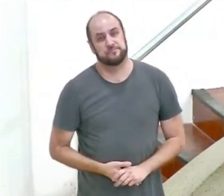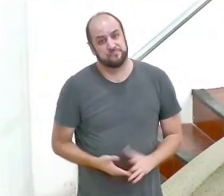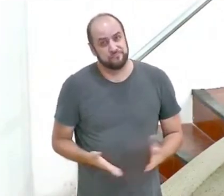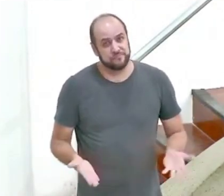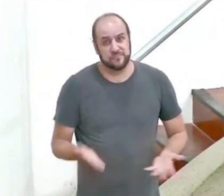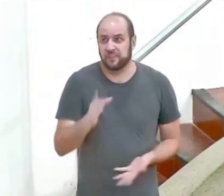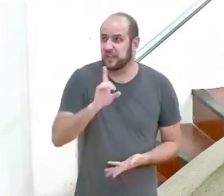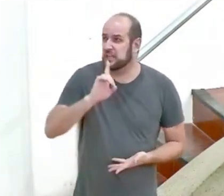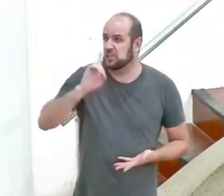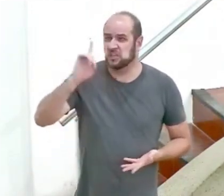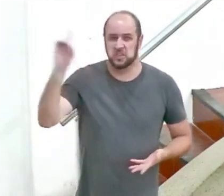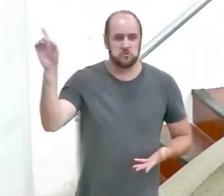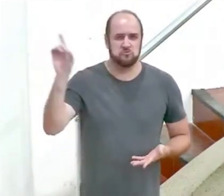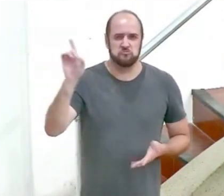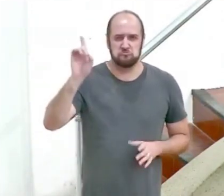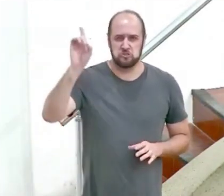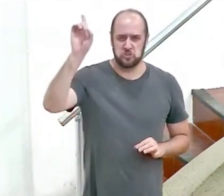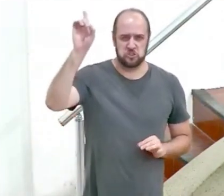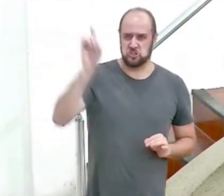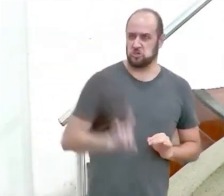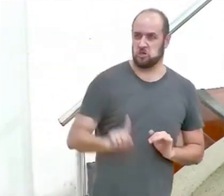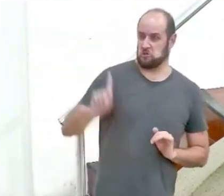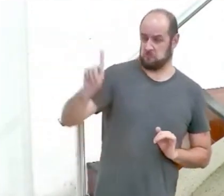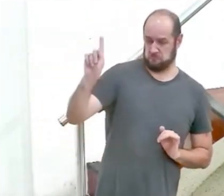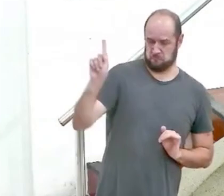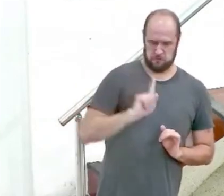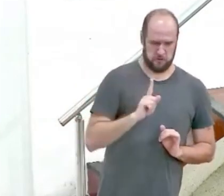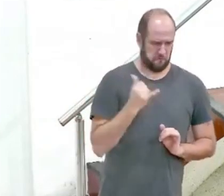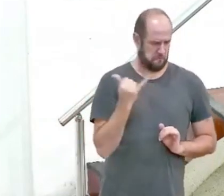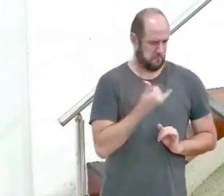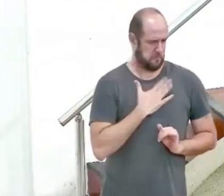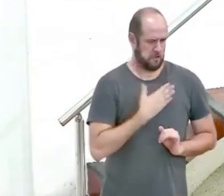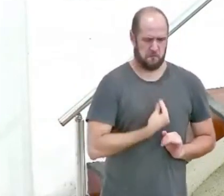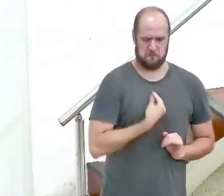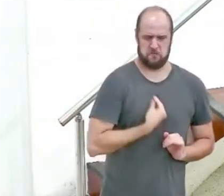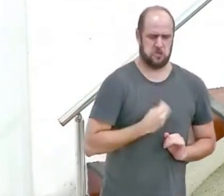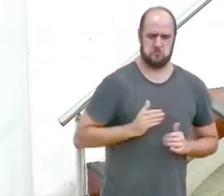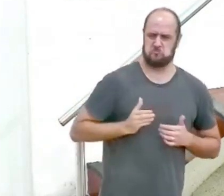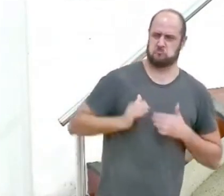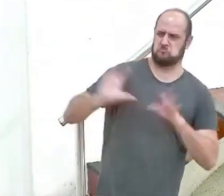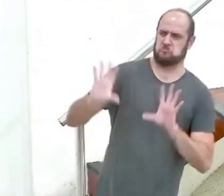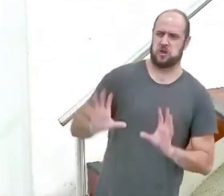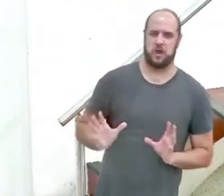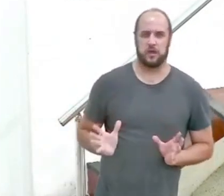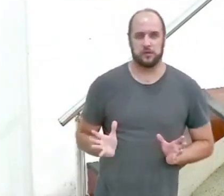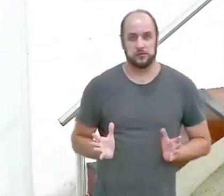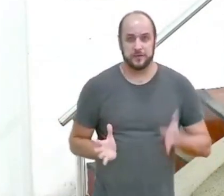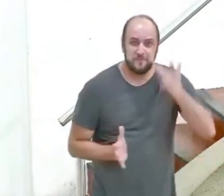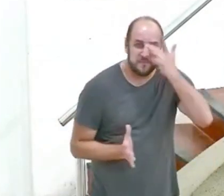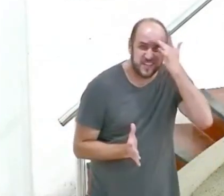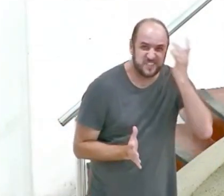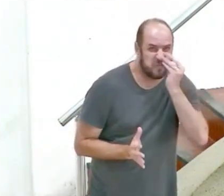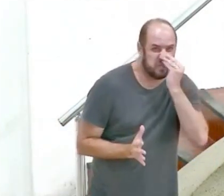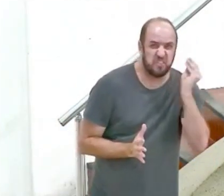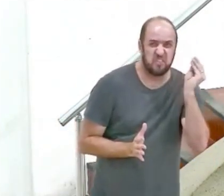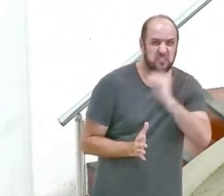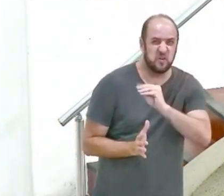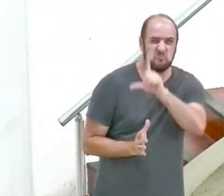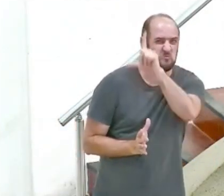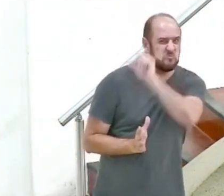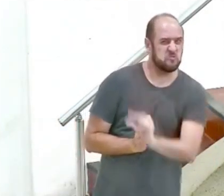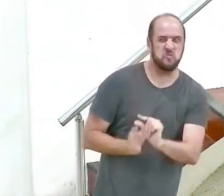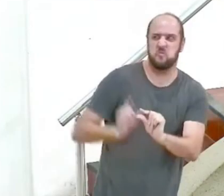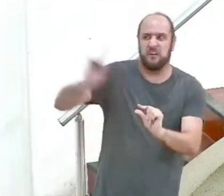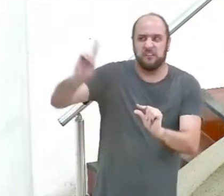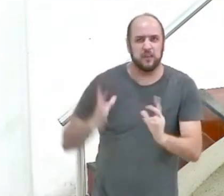Deus não tem o direito de tocar nesse assunto na minha vida a todos aqueles que fazem pouco causa do que